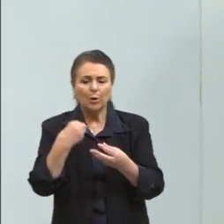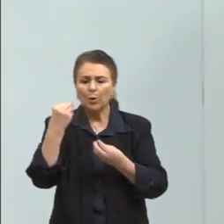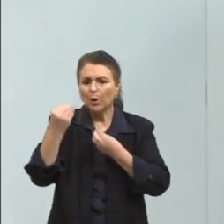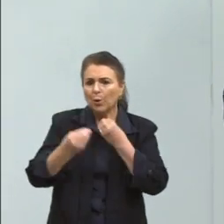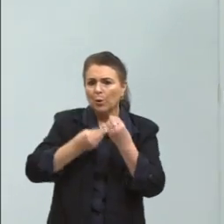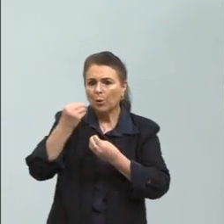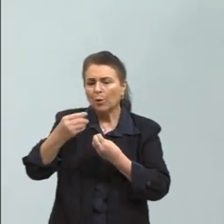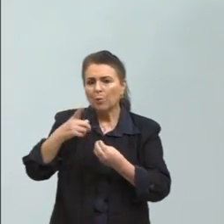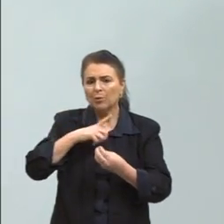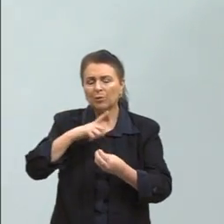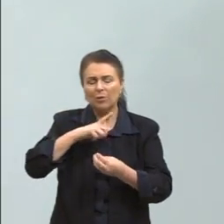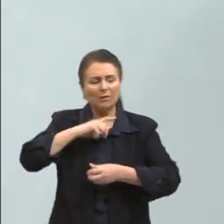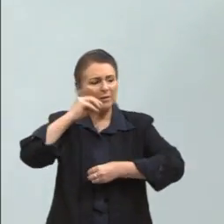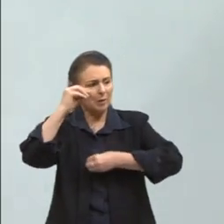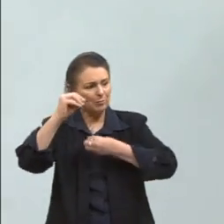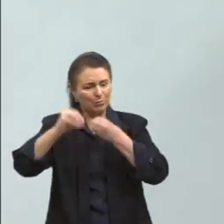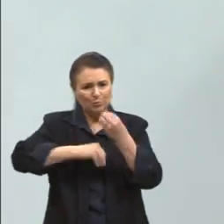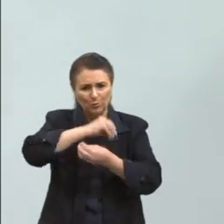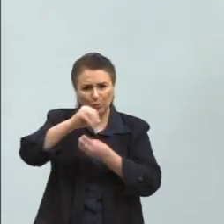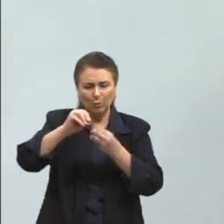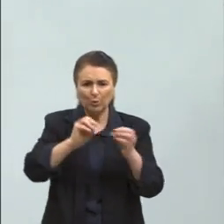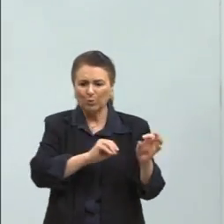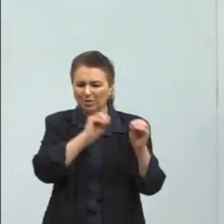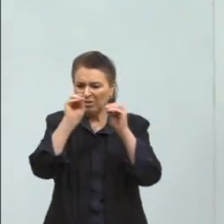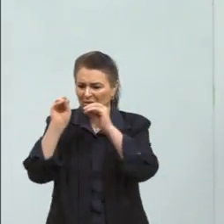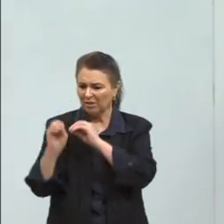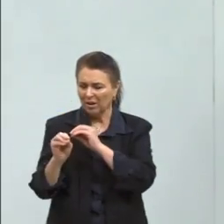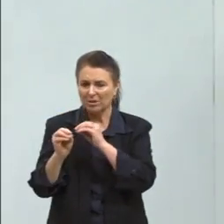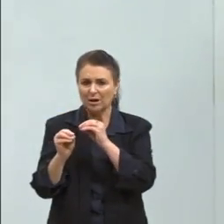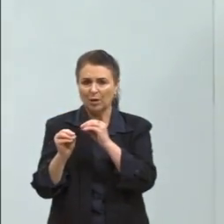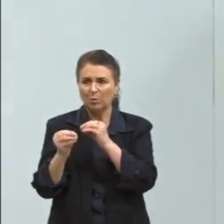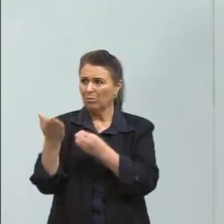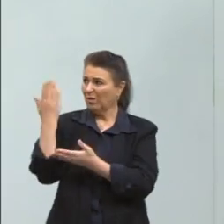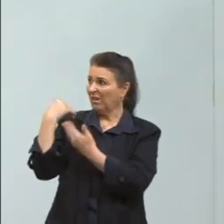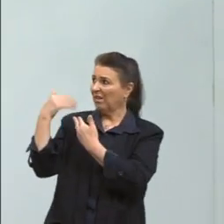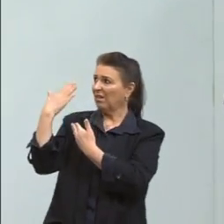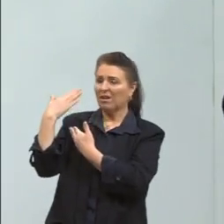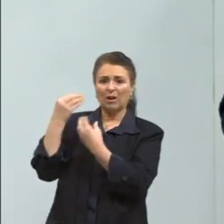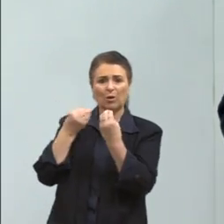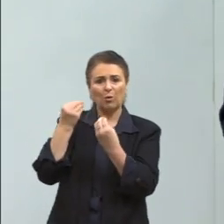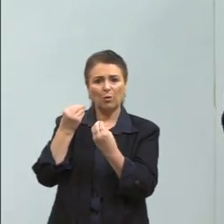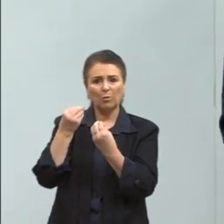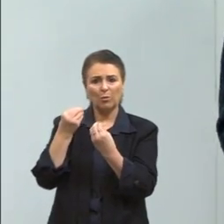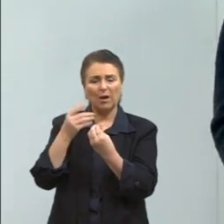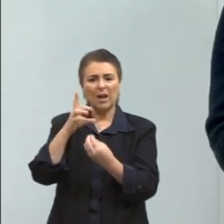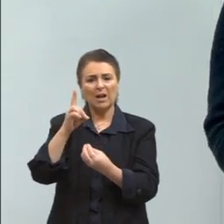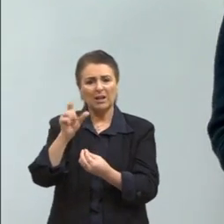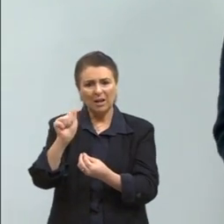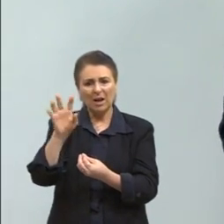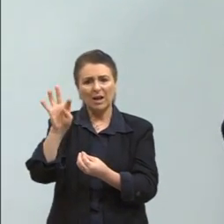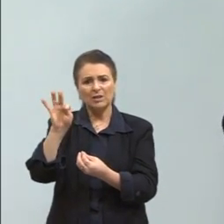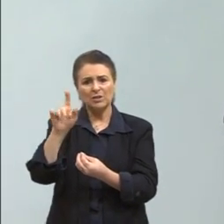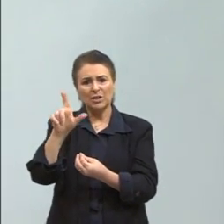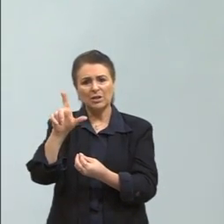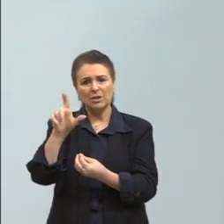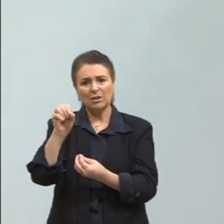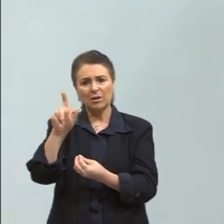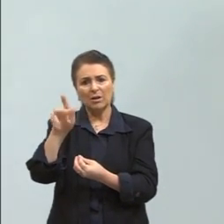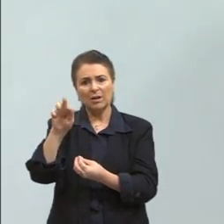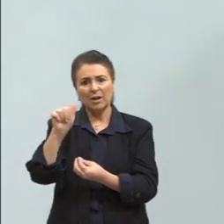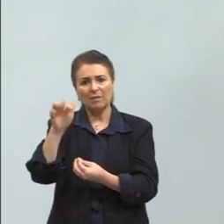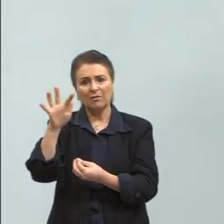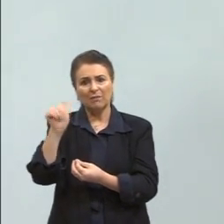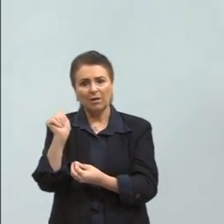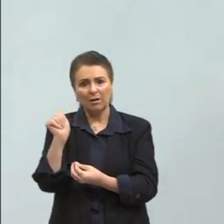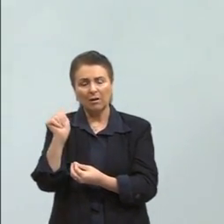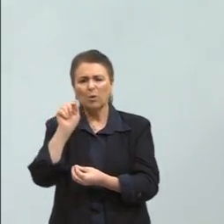houve essa mudança, até essa questão de ver como era e como está agora. Eles diziam assim, mas professora, o que é datilógrafa? Então, era a profissão dela, ela